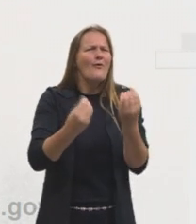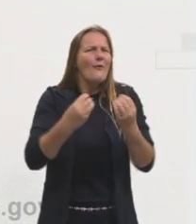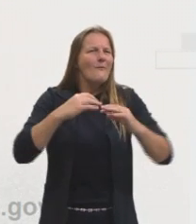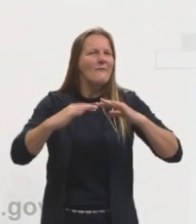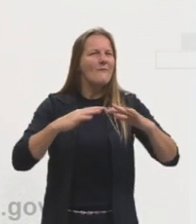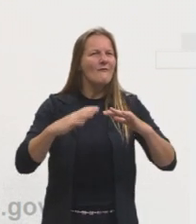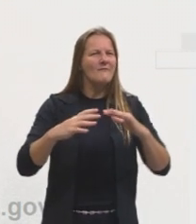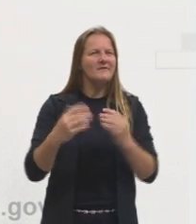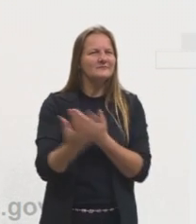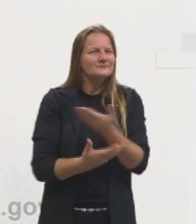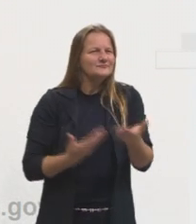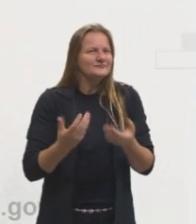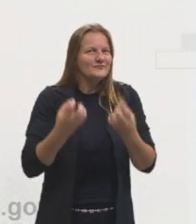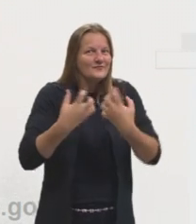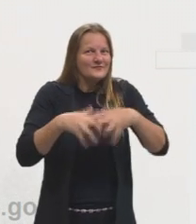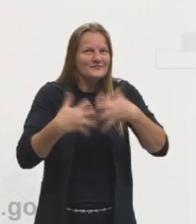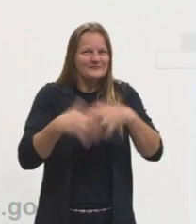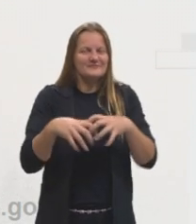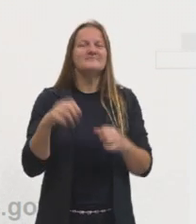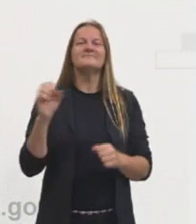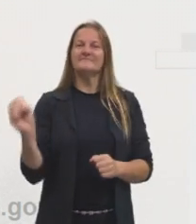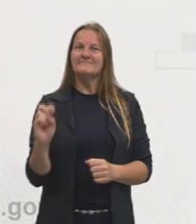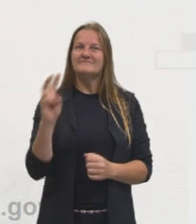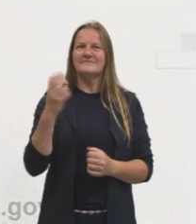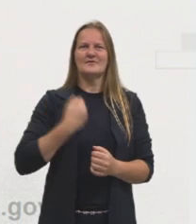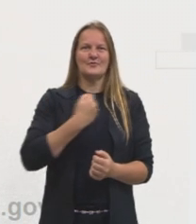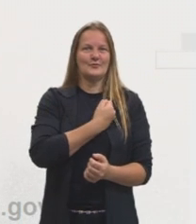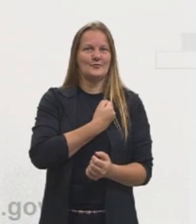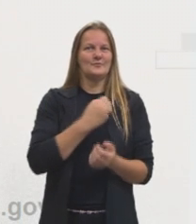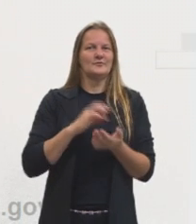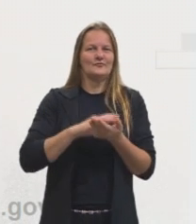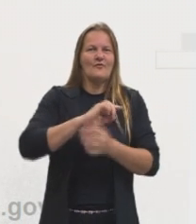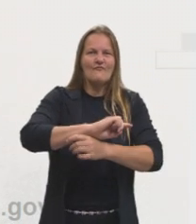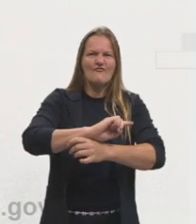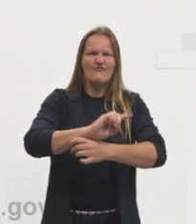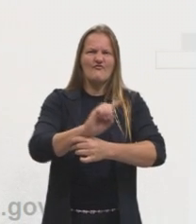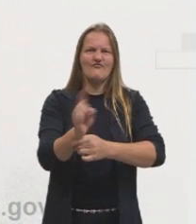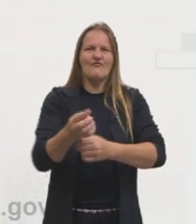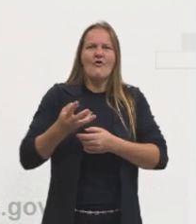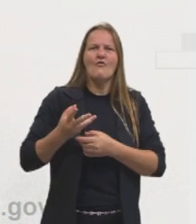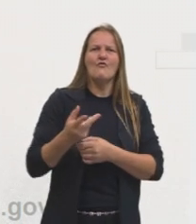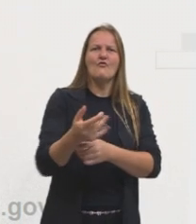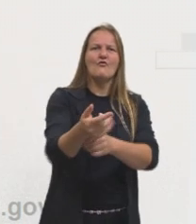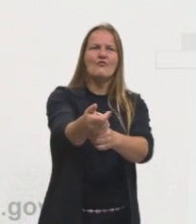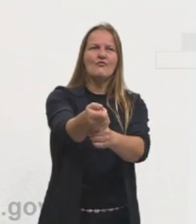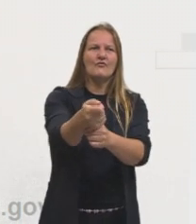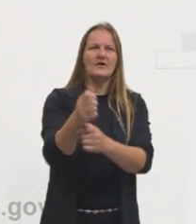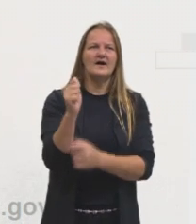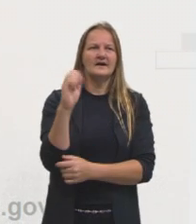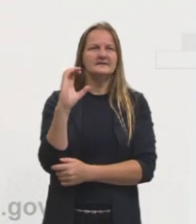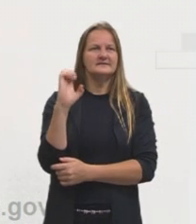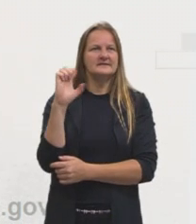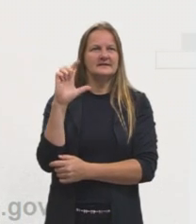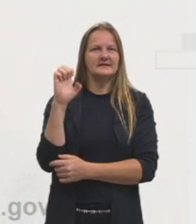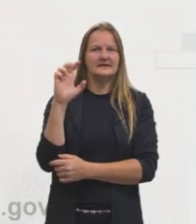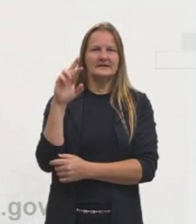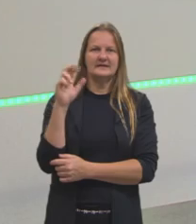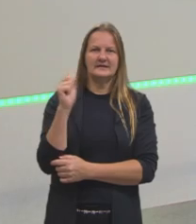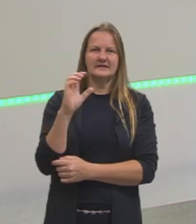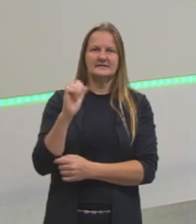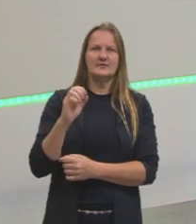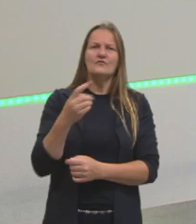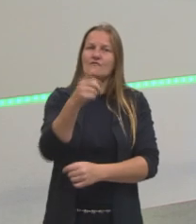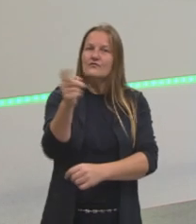A gente acaba então utilizando valores de velocidade, aceleração, isso que vocês talvez já estejam